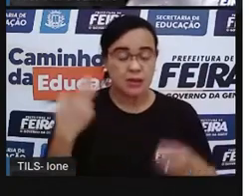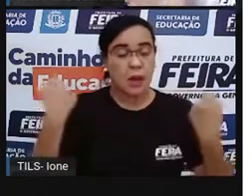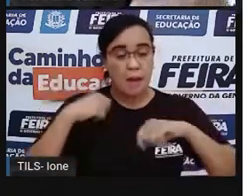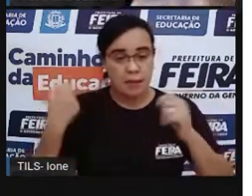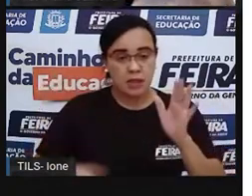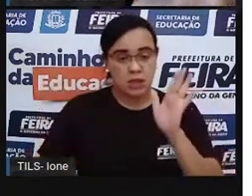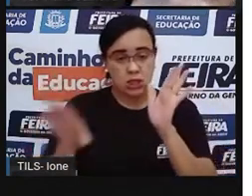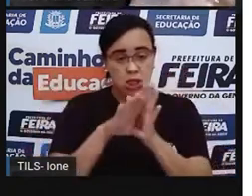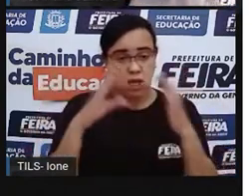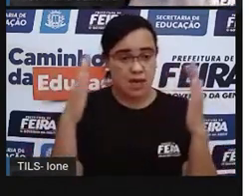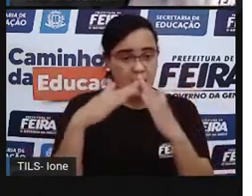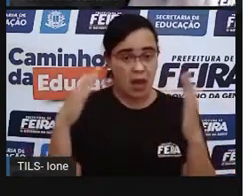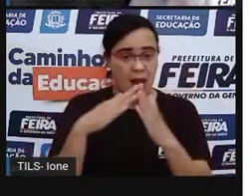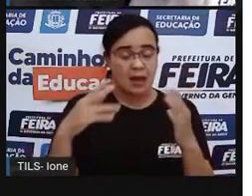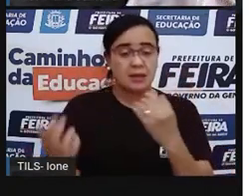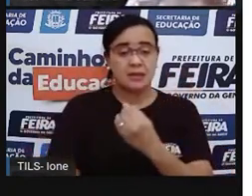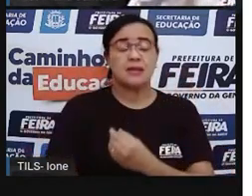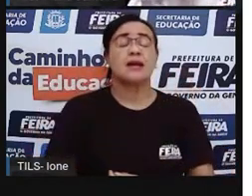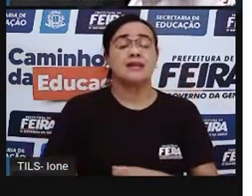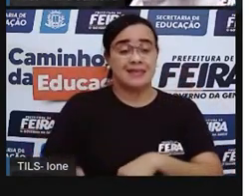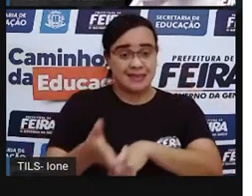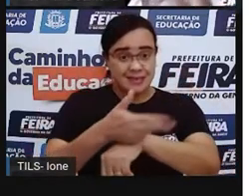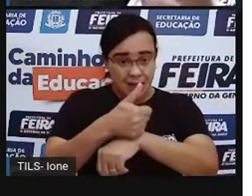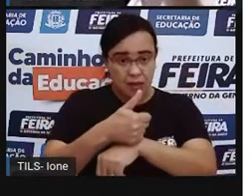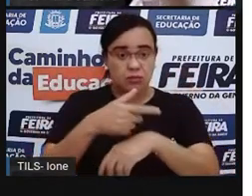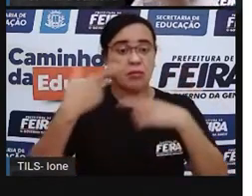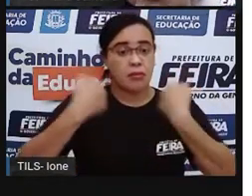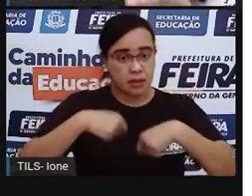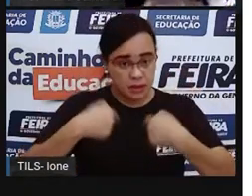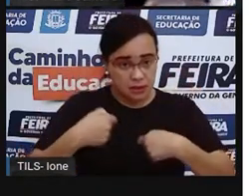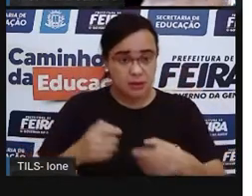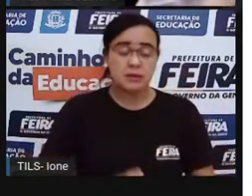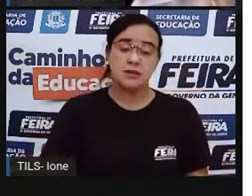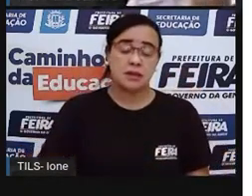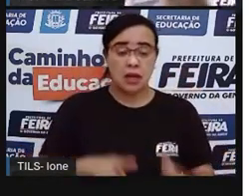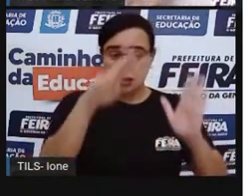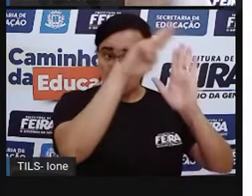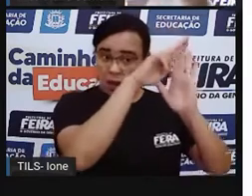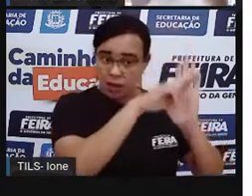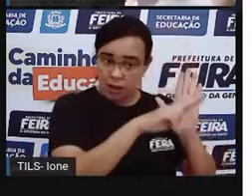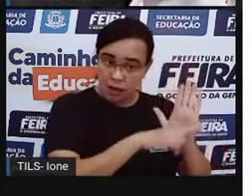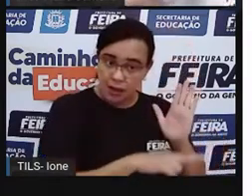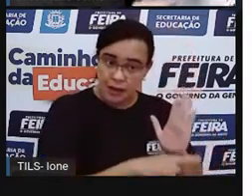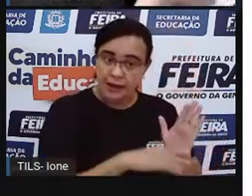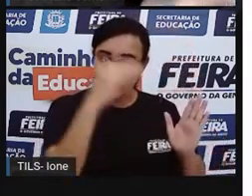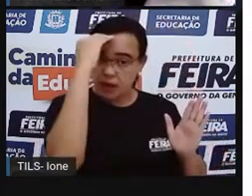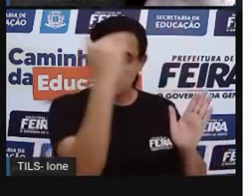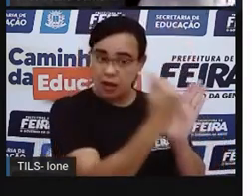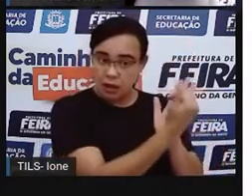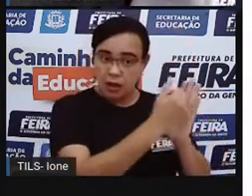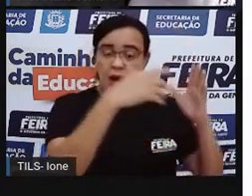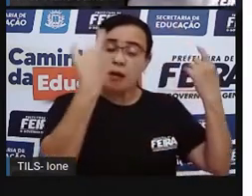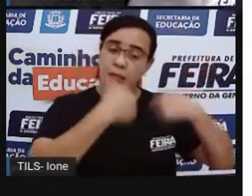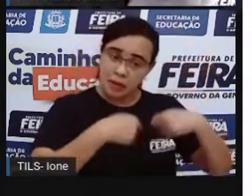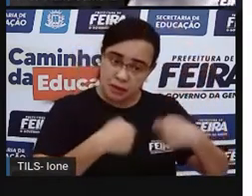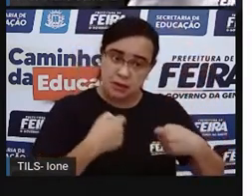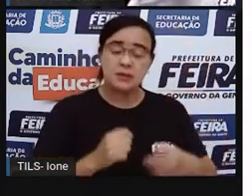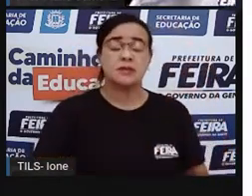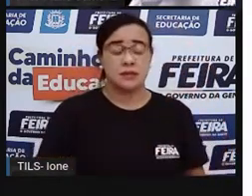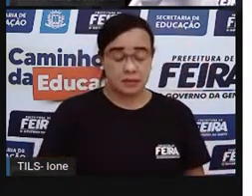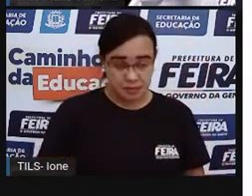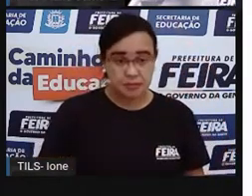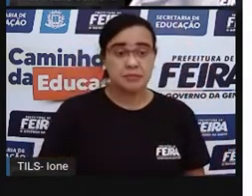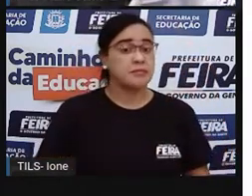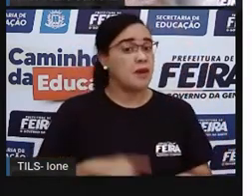Então, tem diversas regras que os adultos precisam cuidar para que as crianças cumpram essas regras,